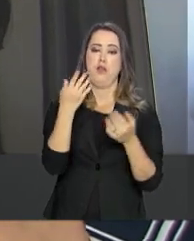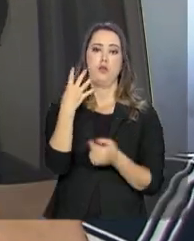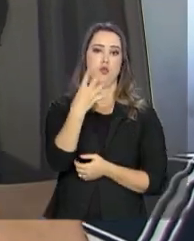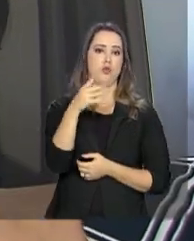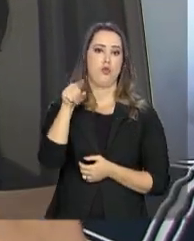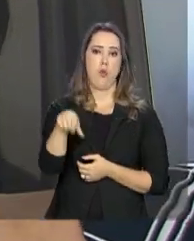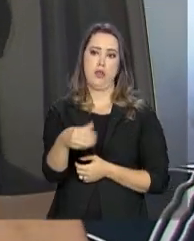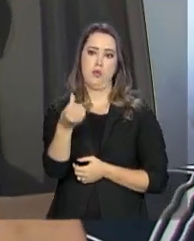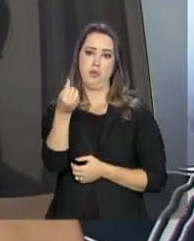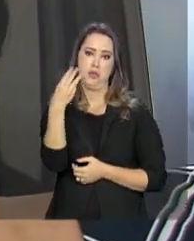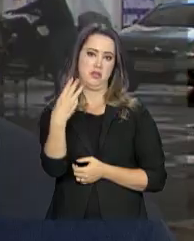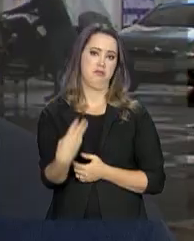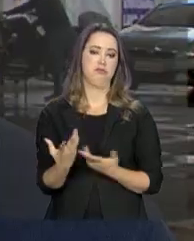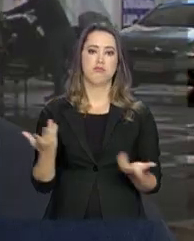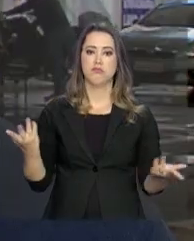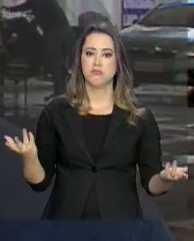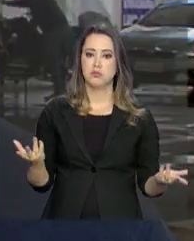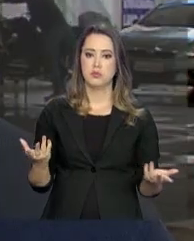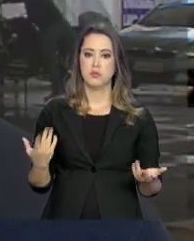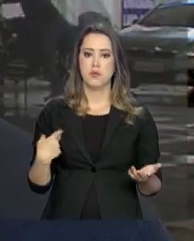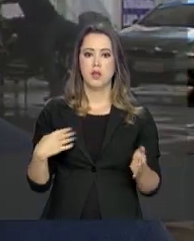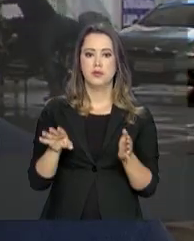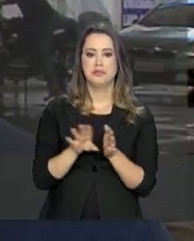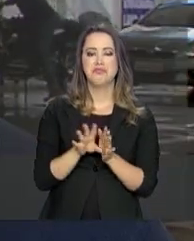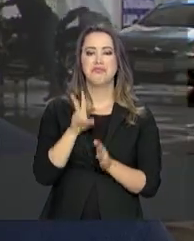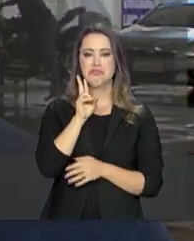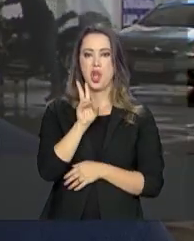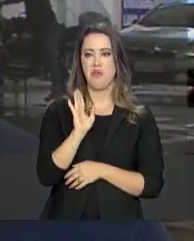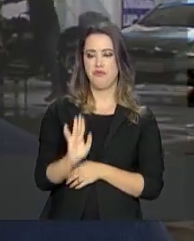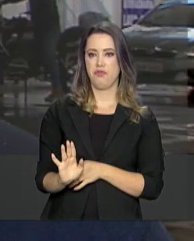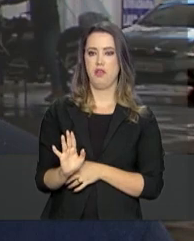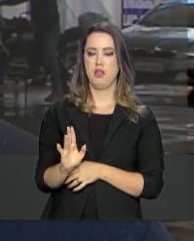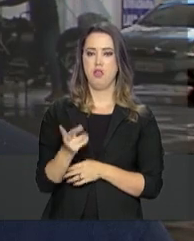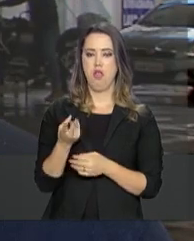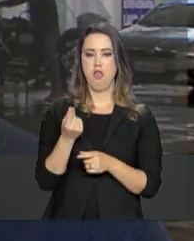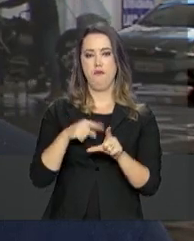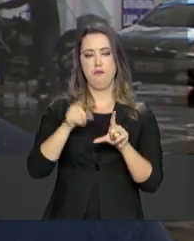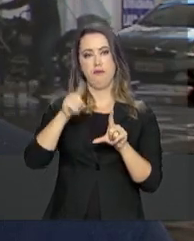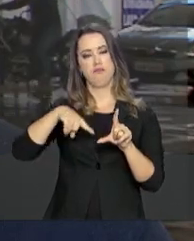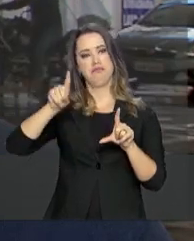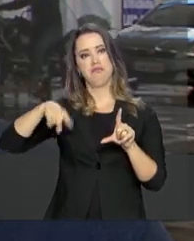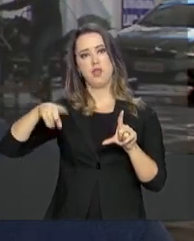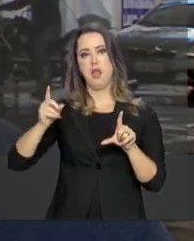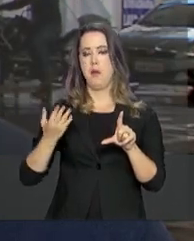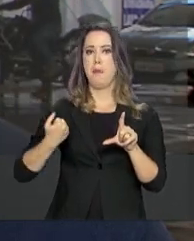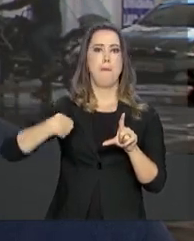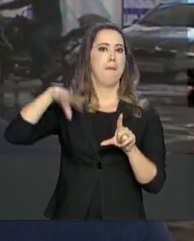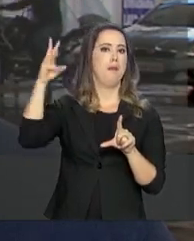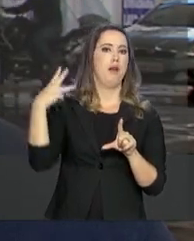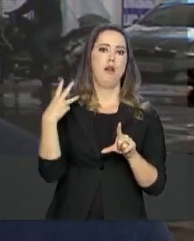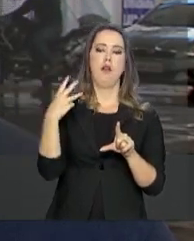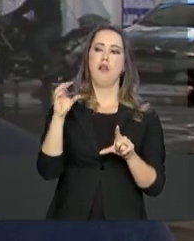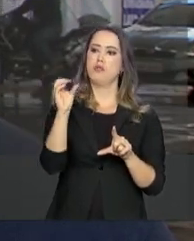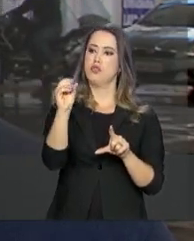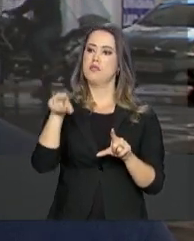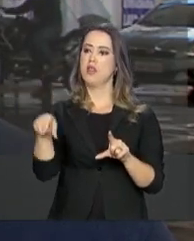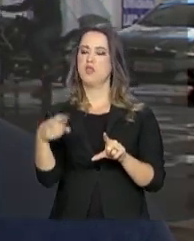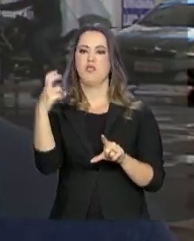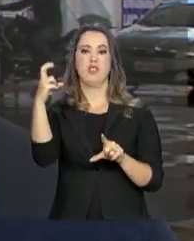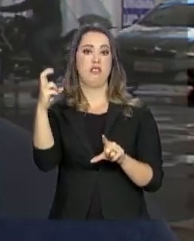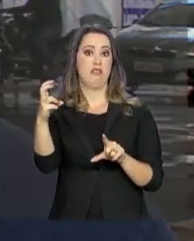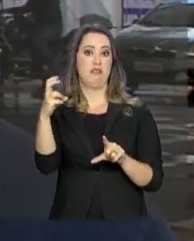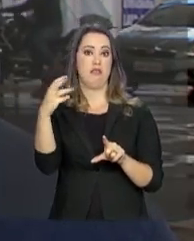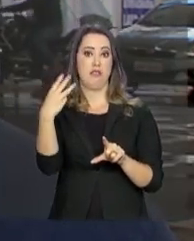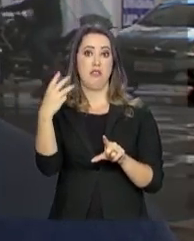,63 e por aí fora, né? Eu cheguei a ver variação de mais de R$ Então,